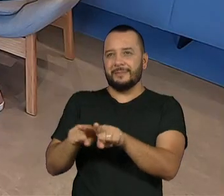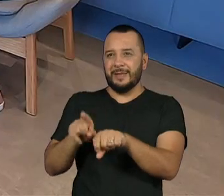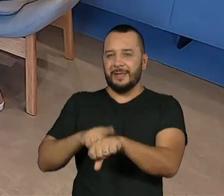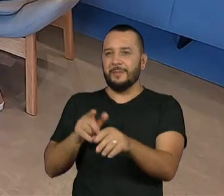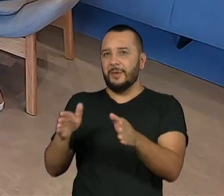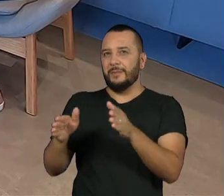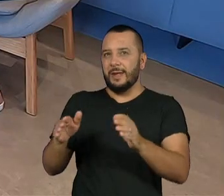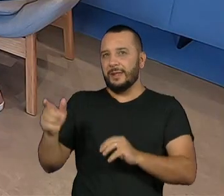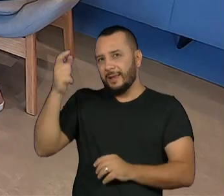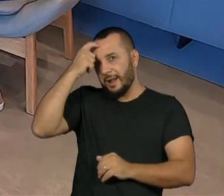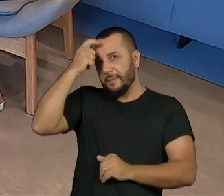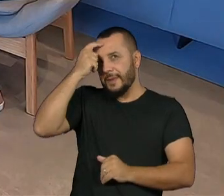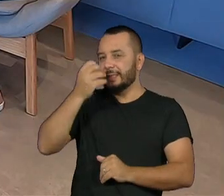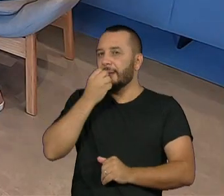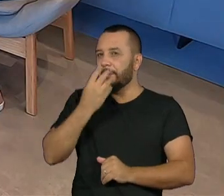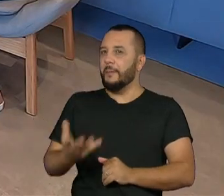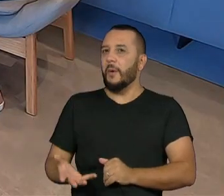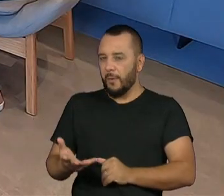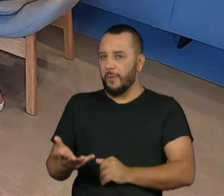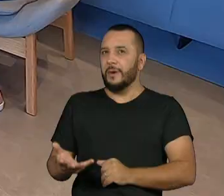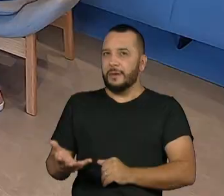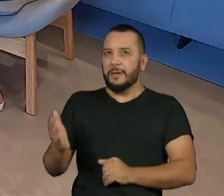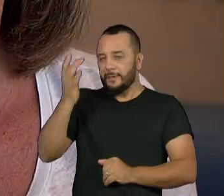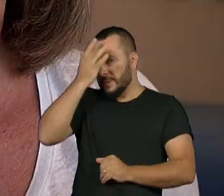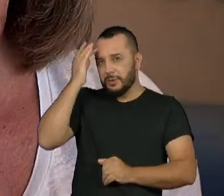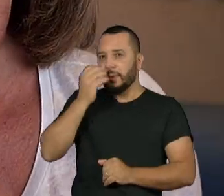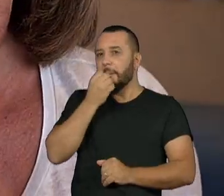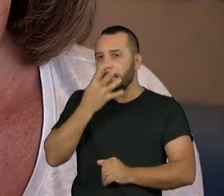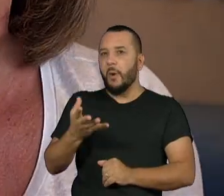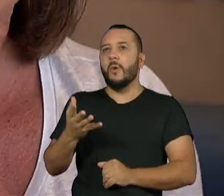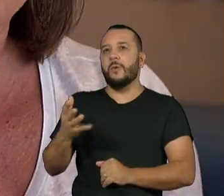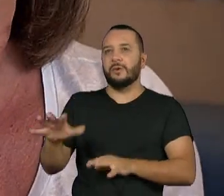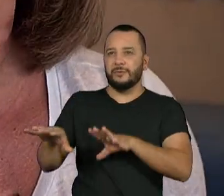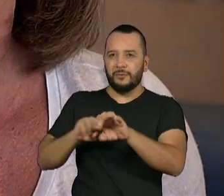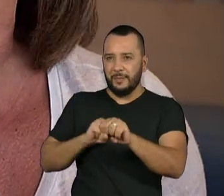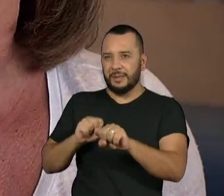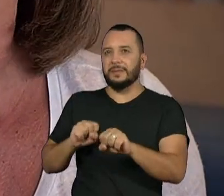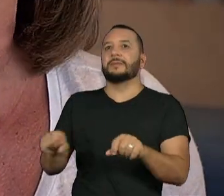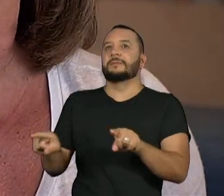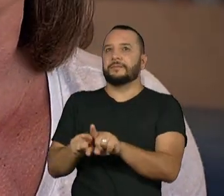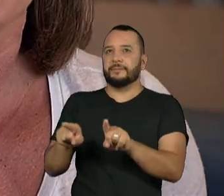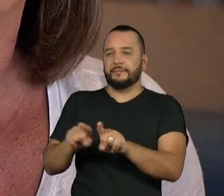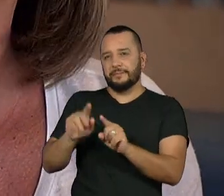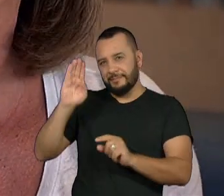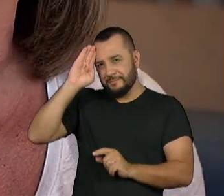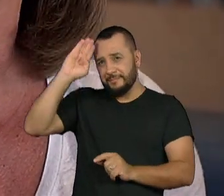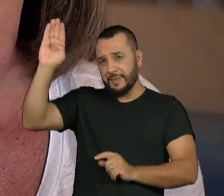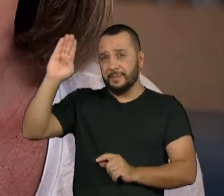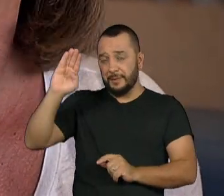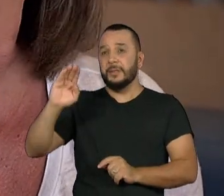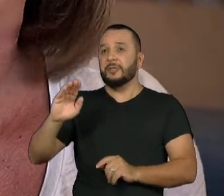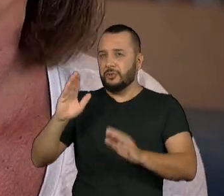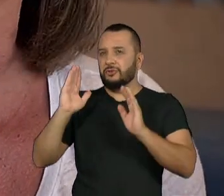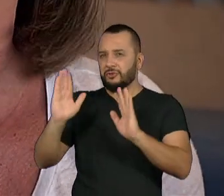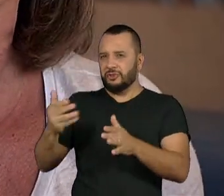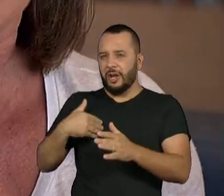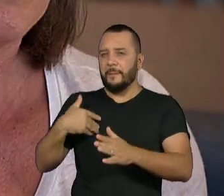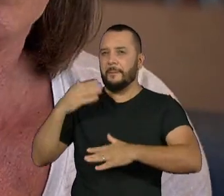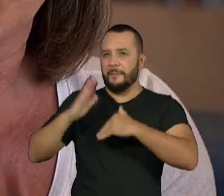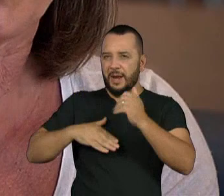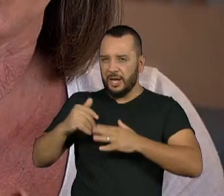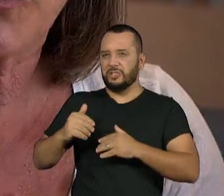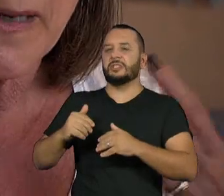boa. Que legal. Pessoas bem formadas e principalmente muito efetivas, muito práticas,